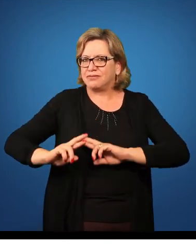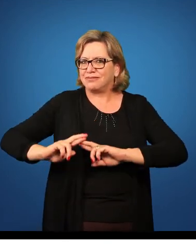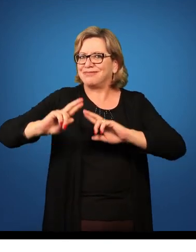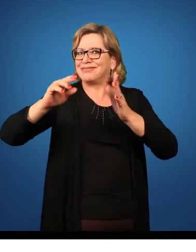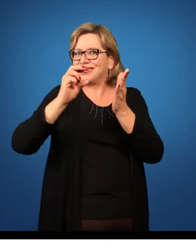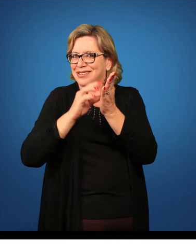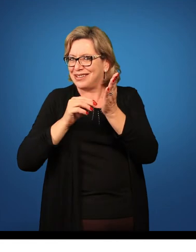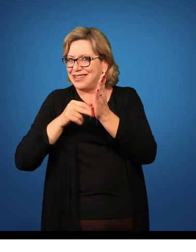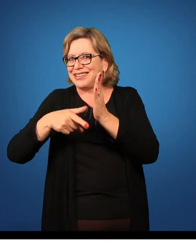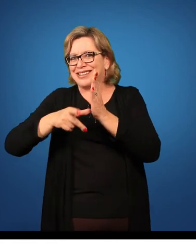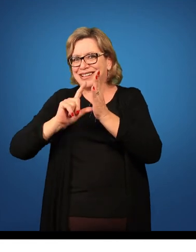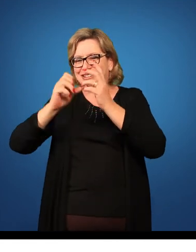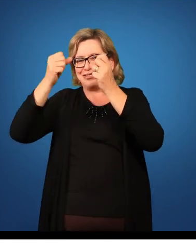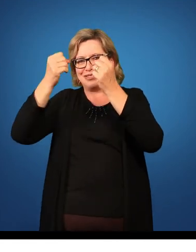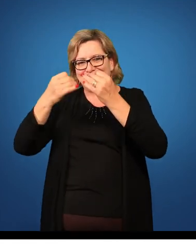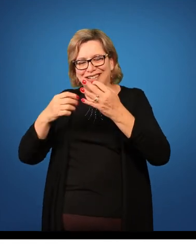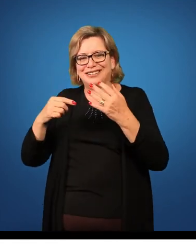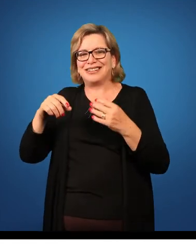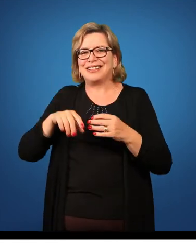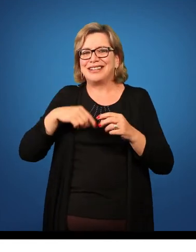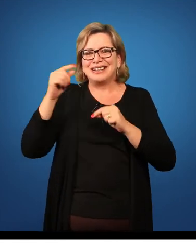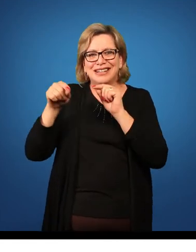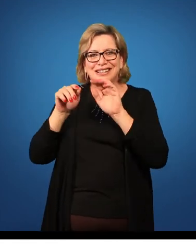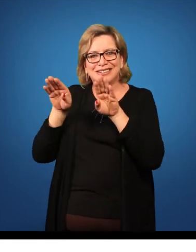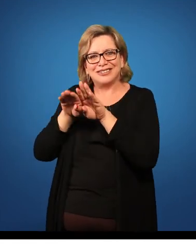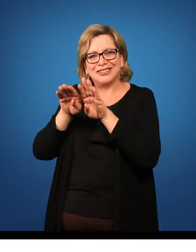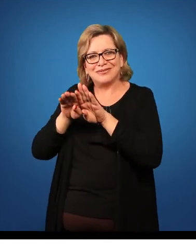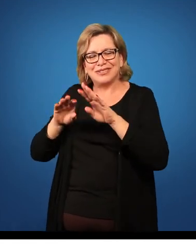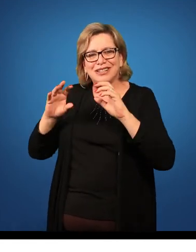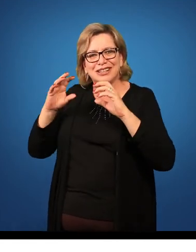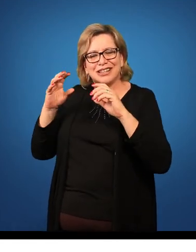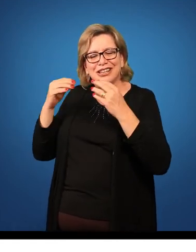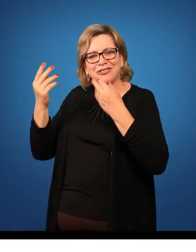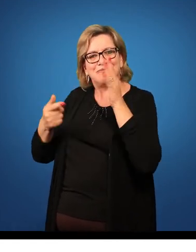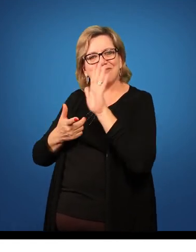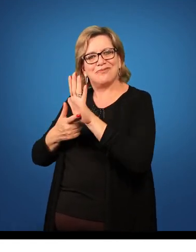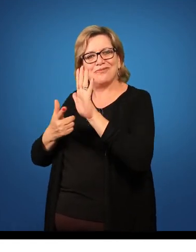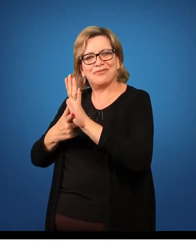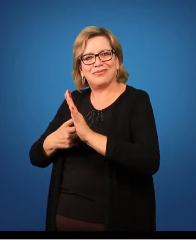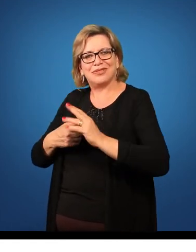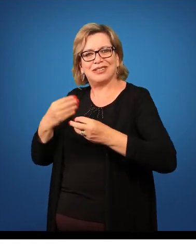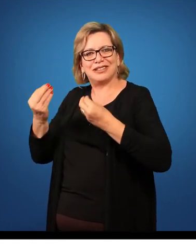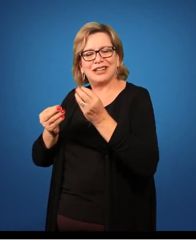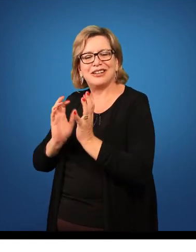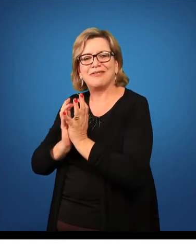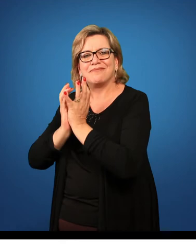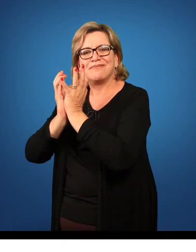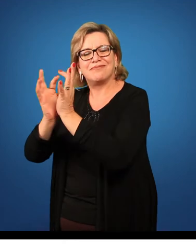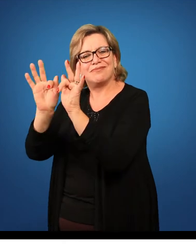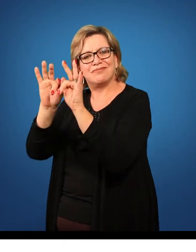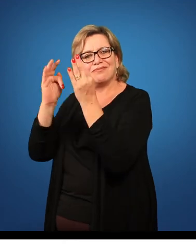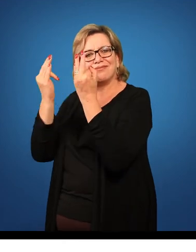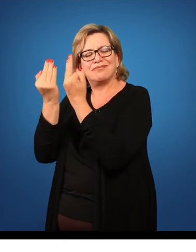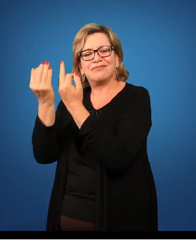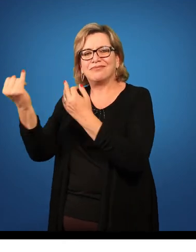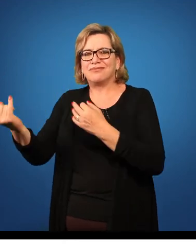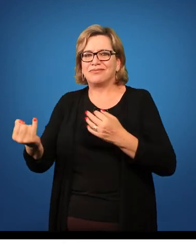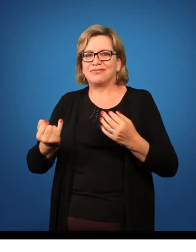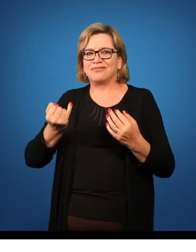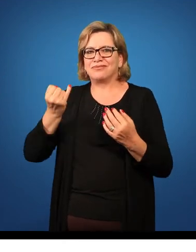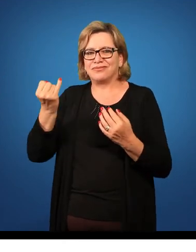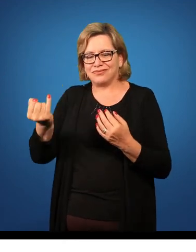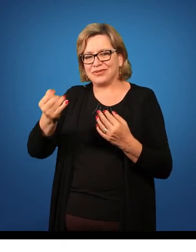E ele também enfatiza a realização musical em grupo e a participação da família dentro do processo da